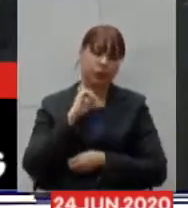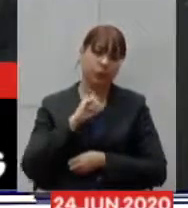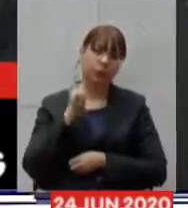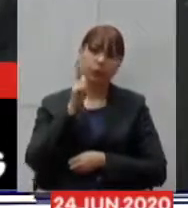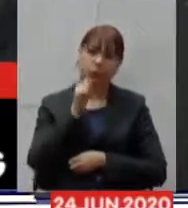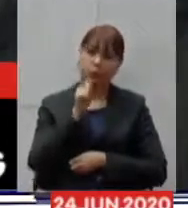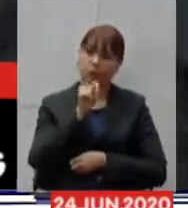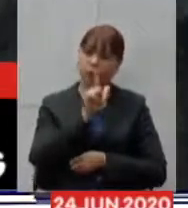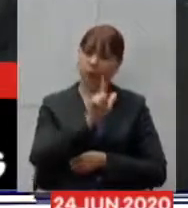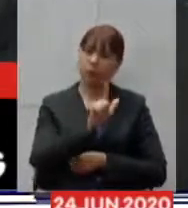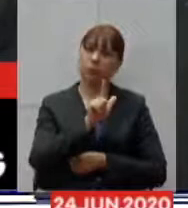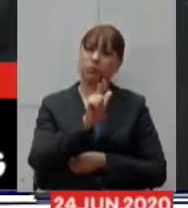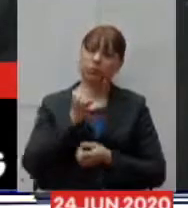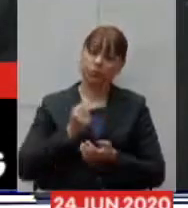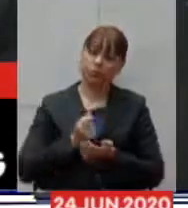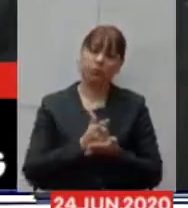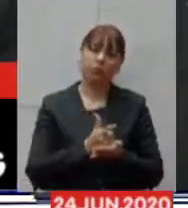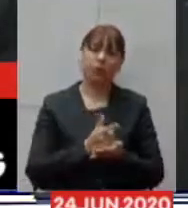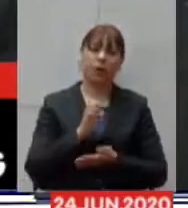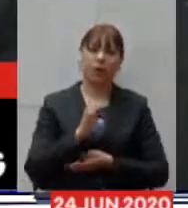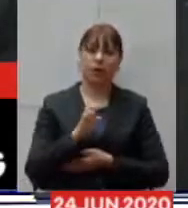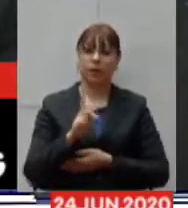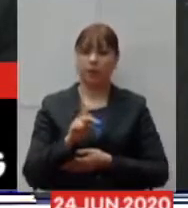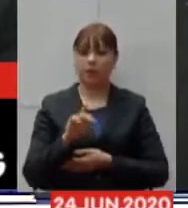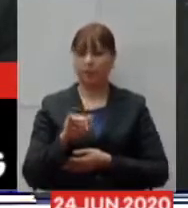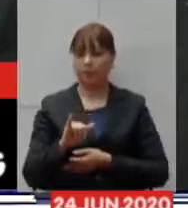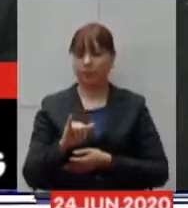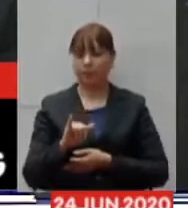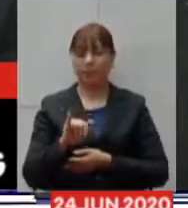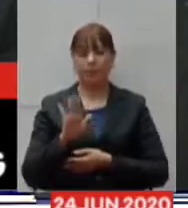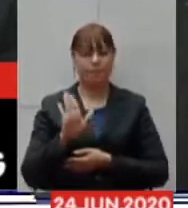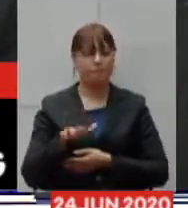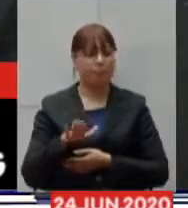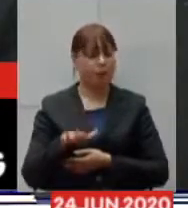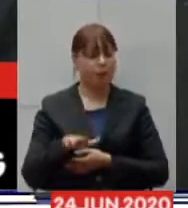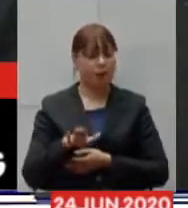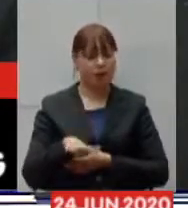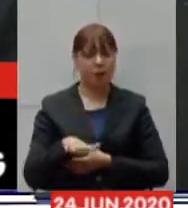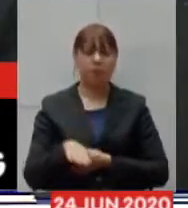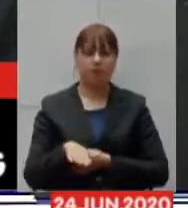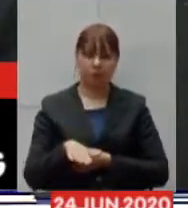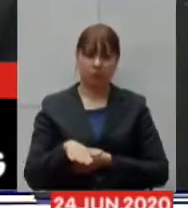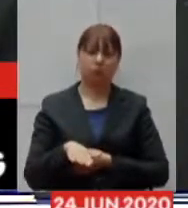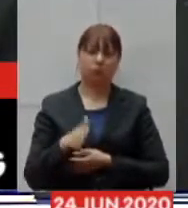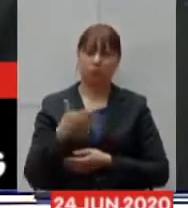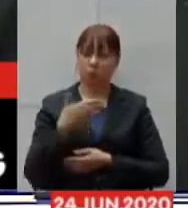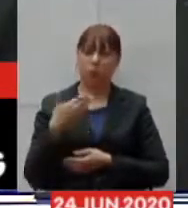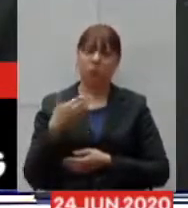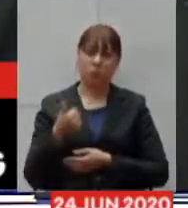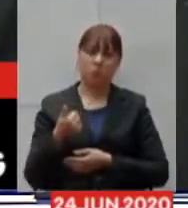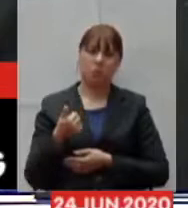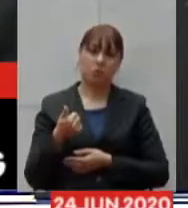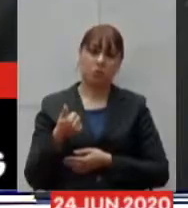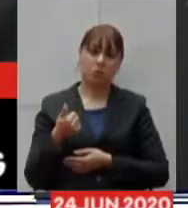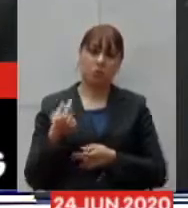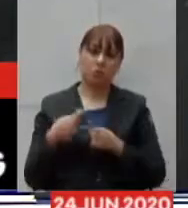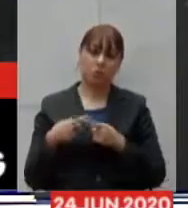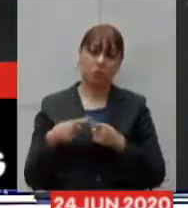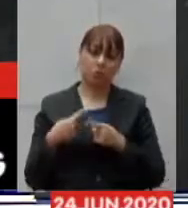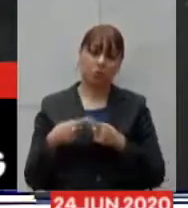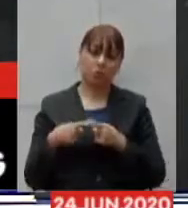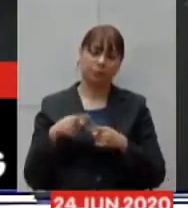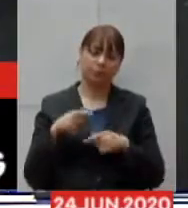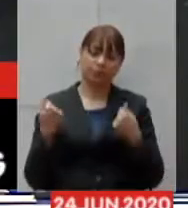adquirir EPIs a um preço muito mais competitivo haja vista que a aquisição